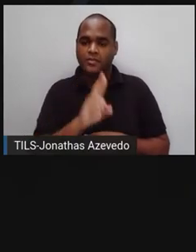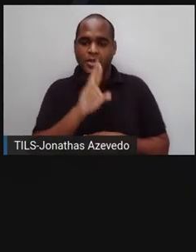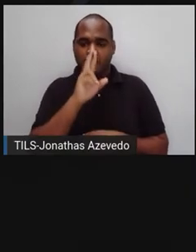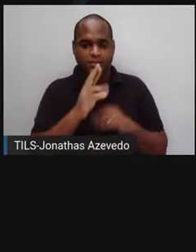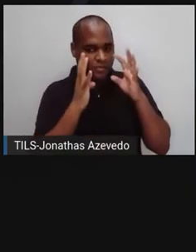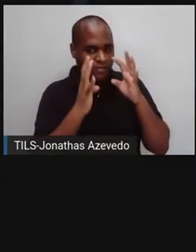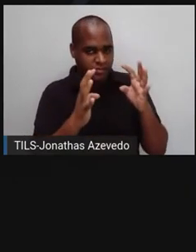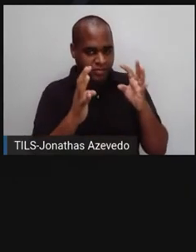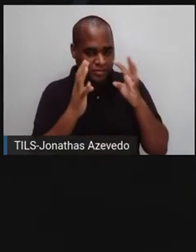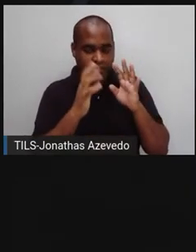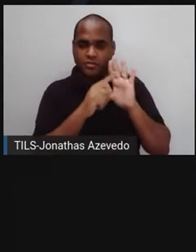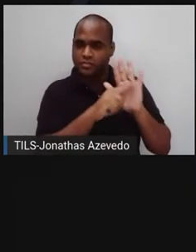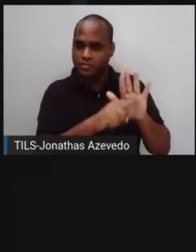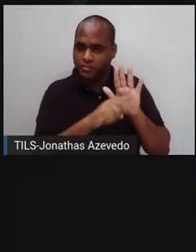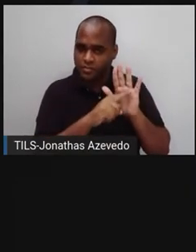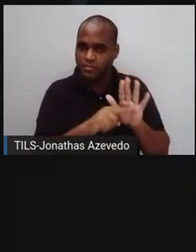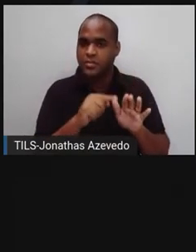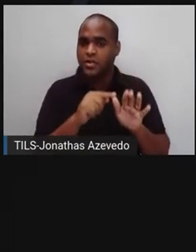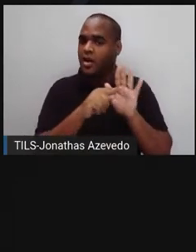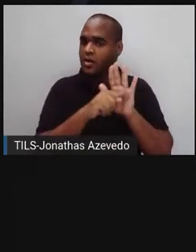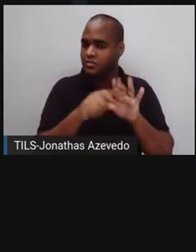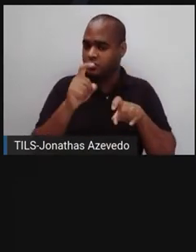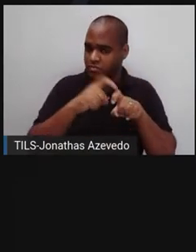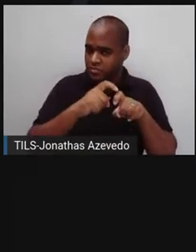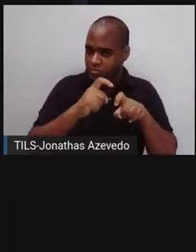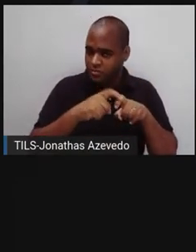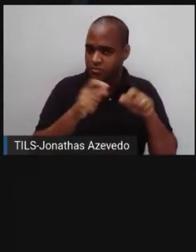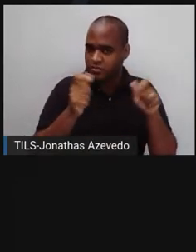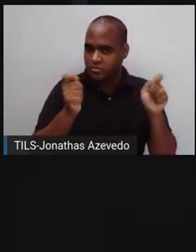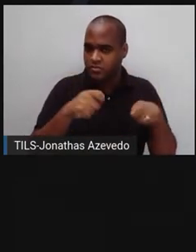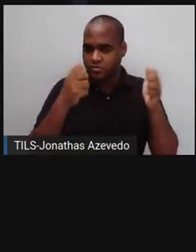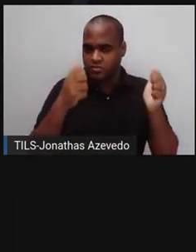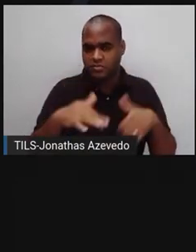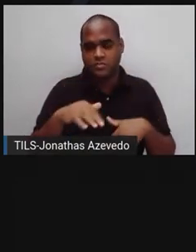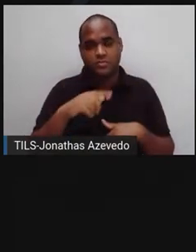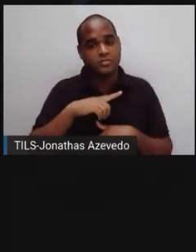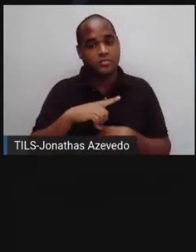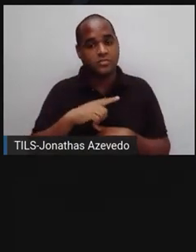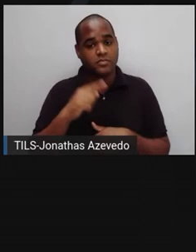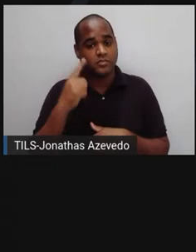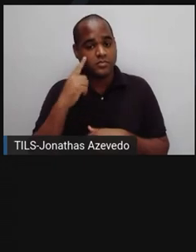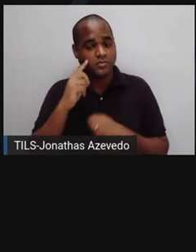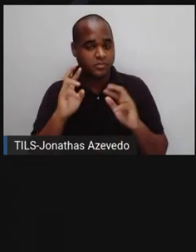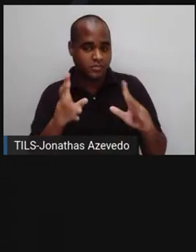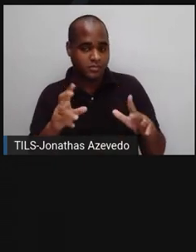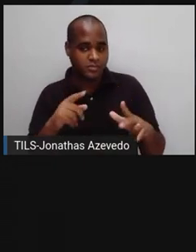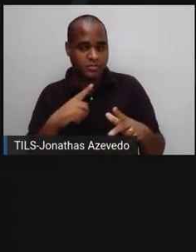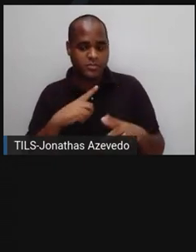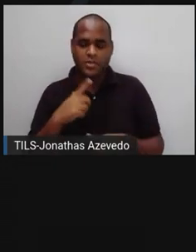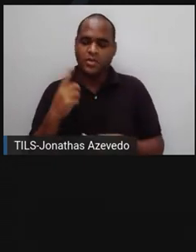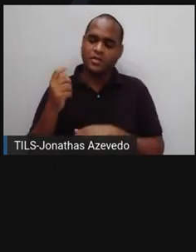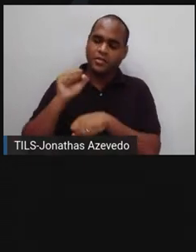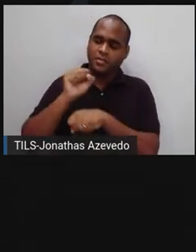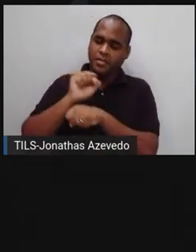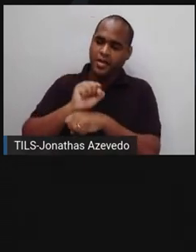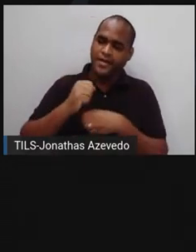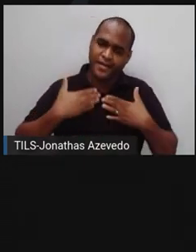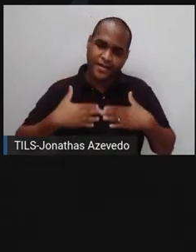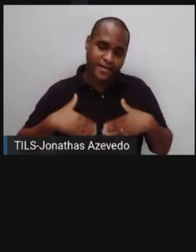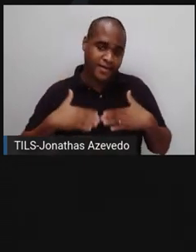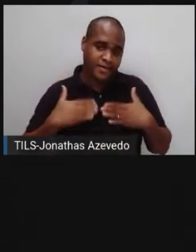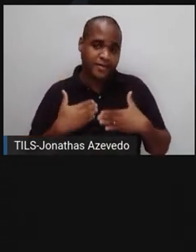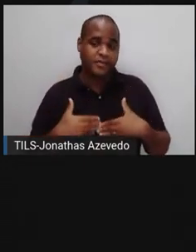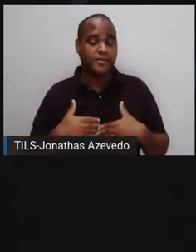sintomas e buscar ajuda médica. Querer ficar mais isolado ou ficar mais quieto ou